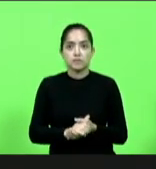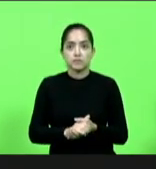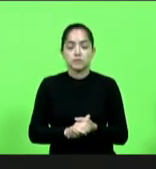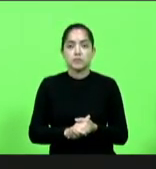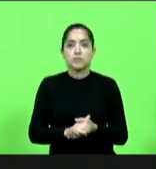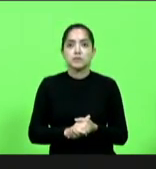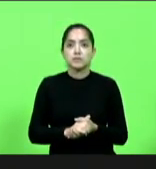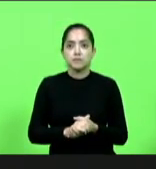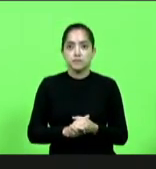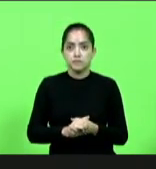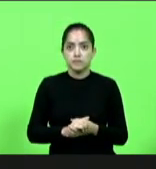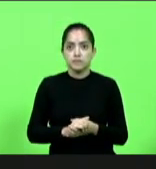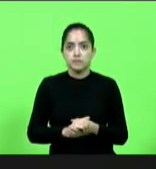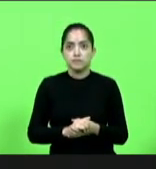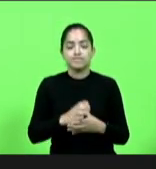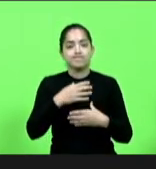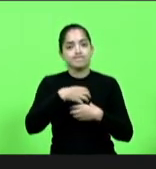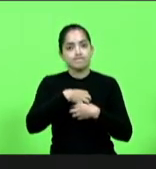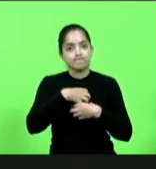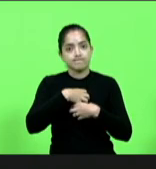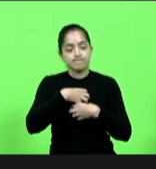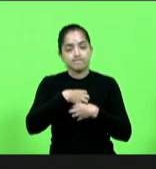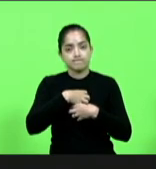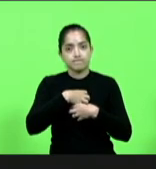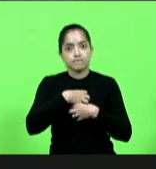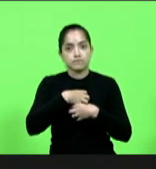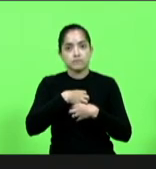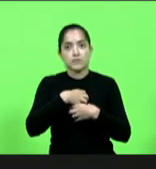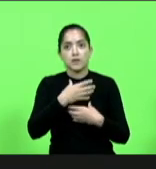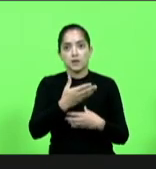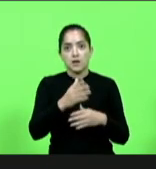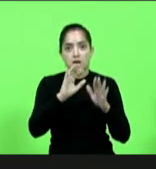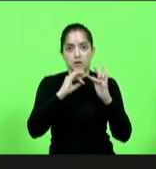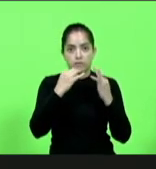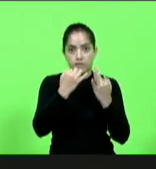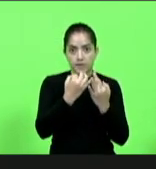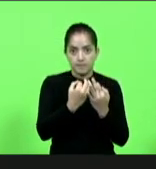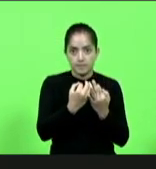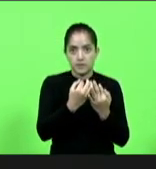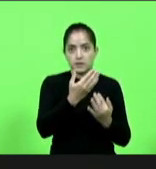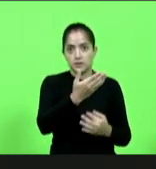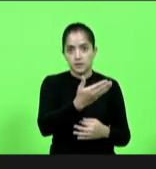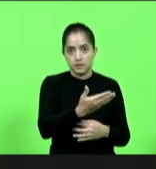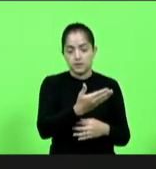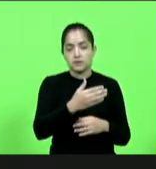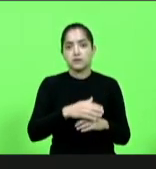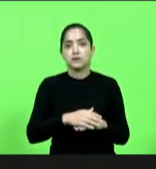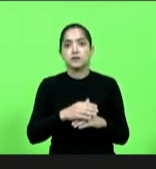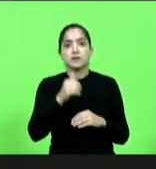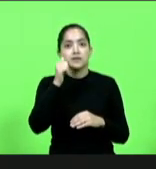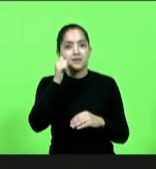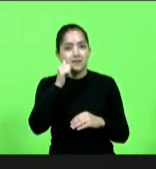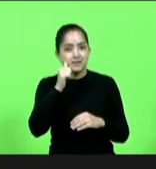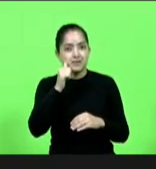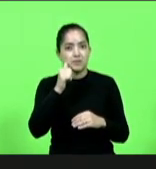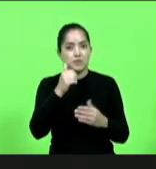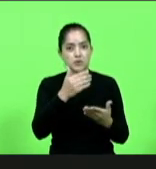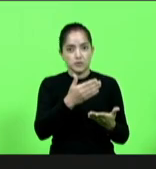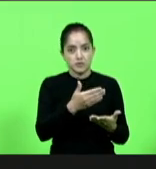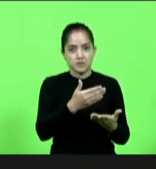os meus mais sinceros votos a família dessa moça que foi violentamente assassinada na cidade de Lages